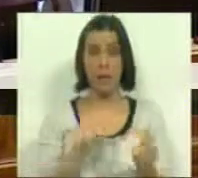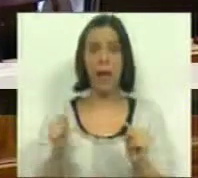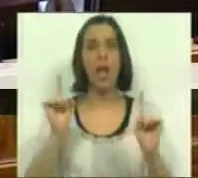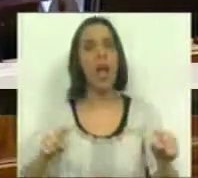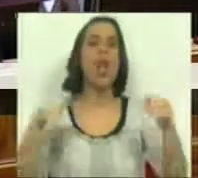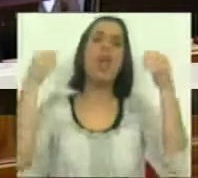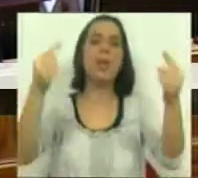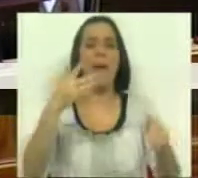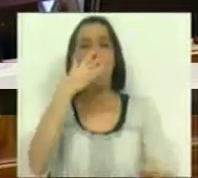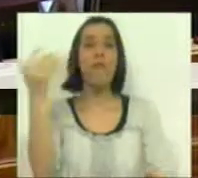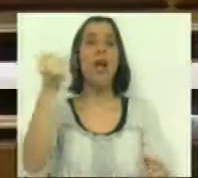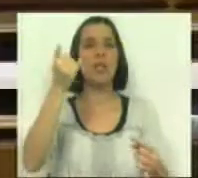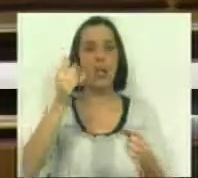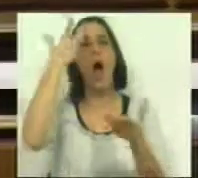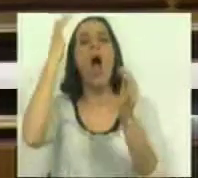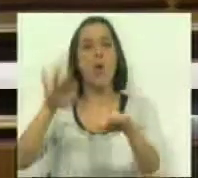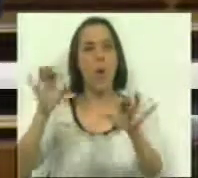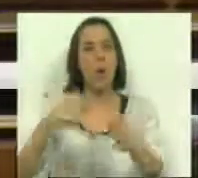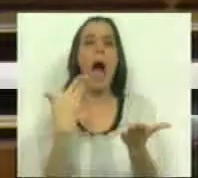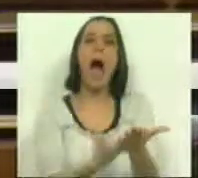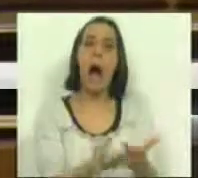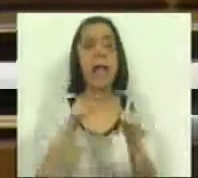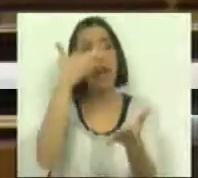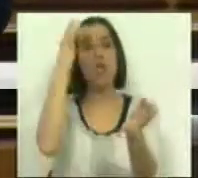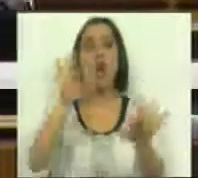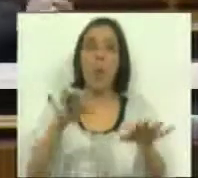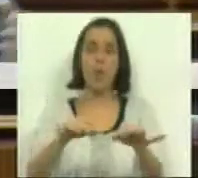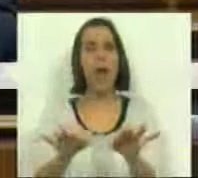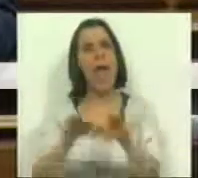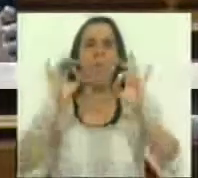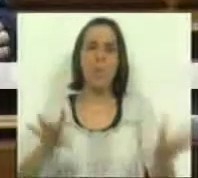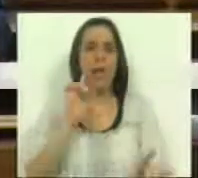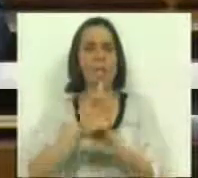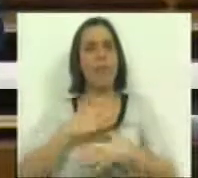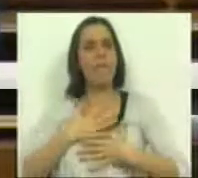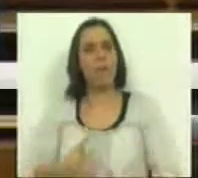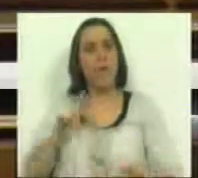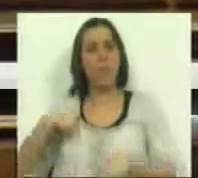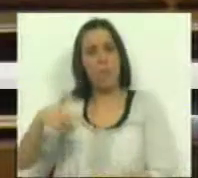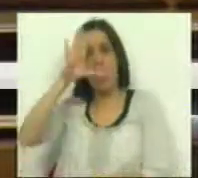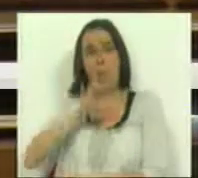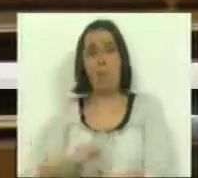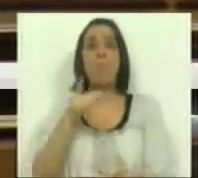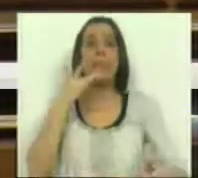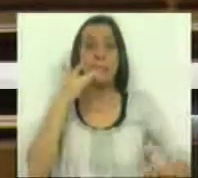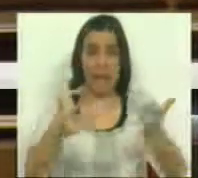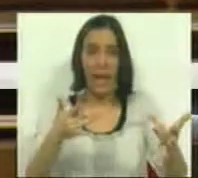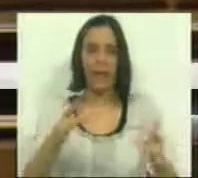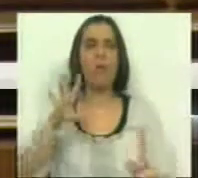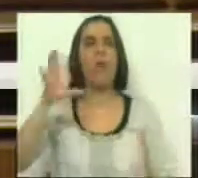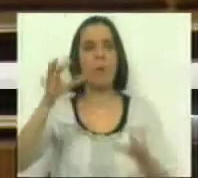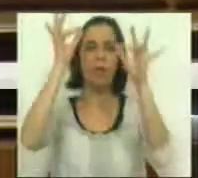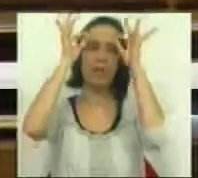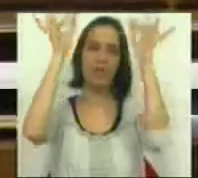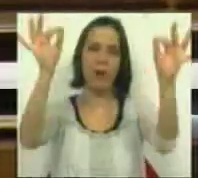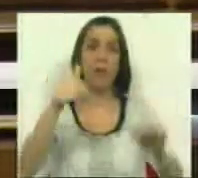para depois fazer de conta que se tiram conclusões e para essas conclusões serem coincidentes com a vontade do Governo. Ora, para teatro o país